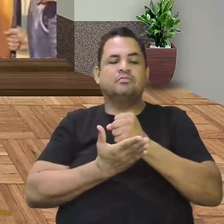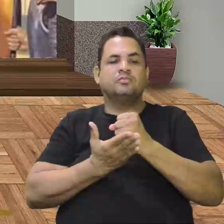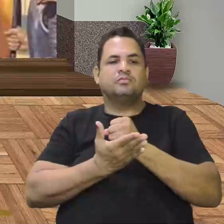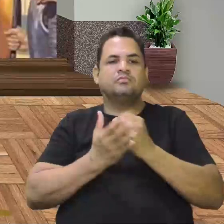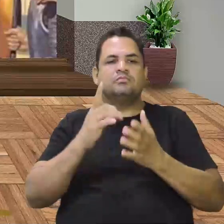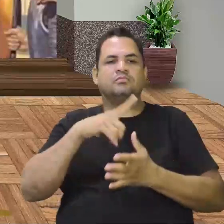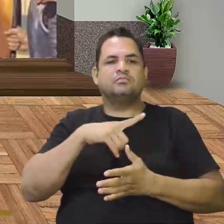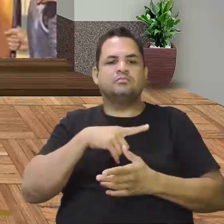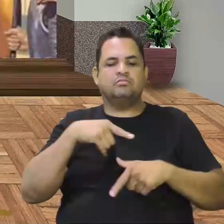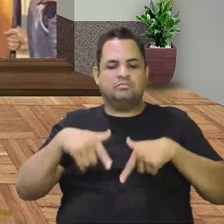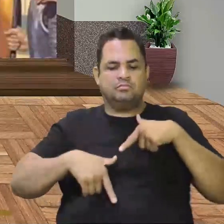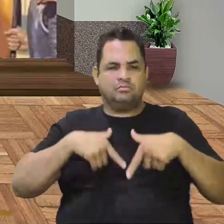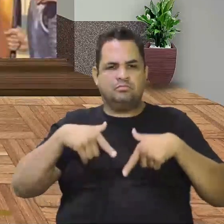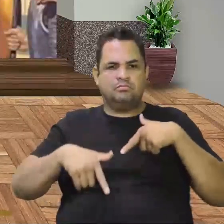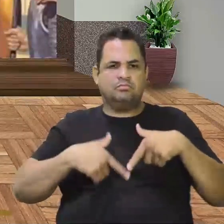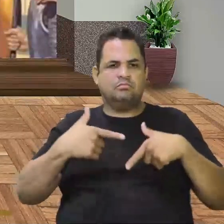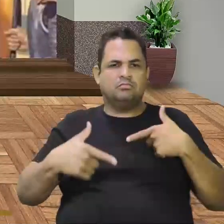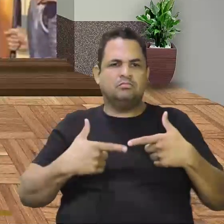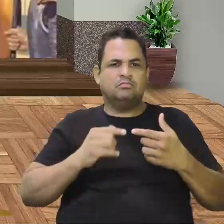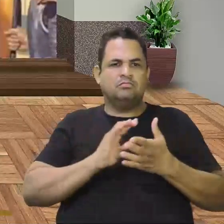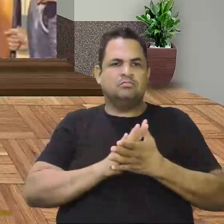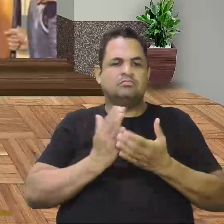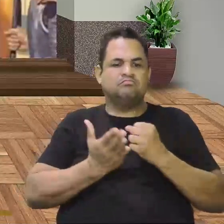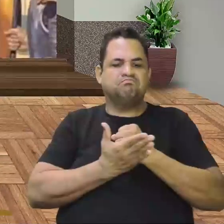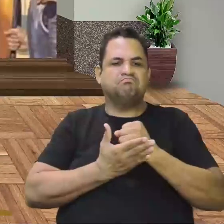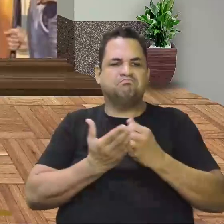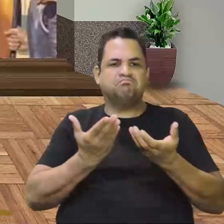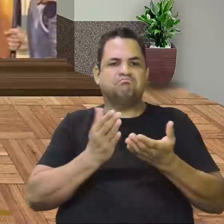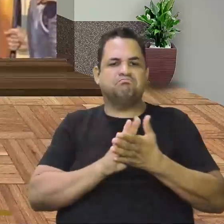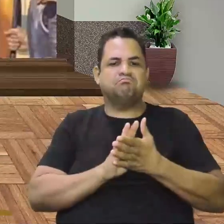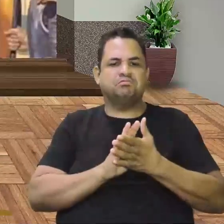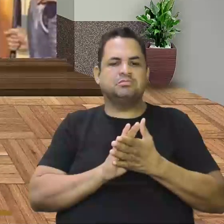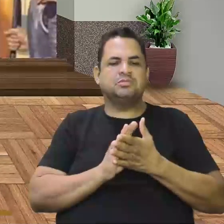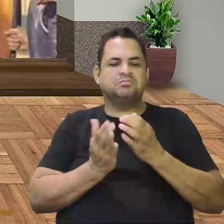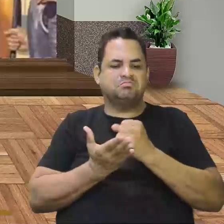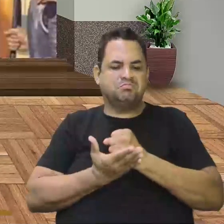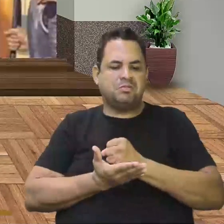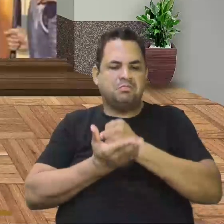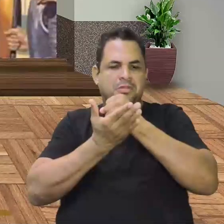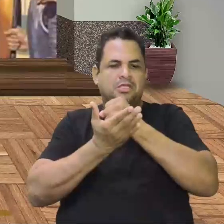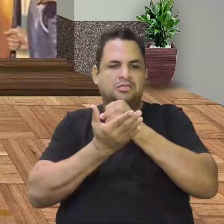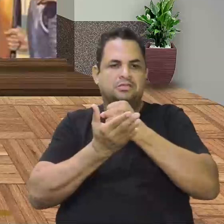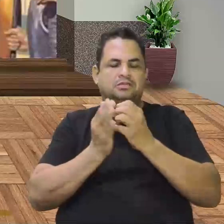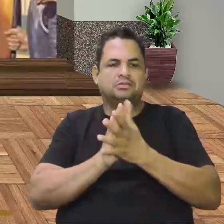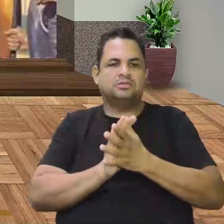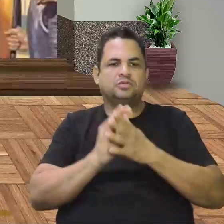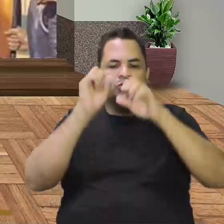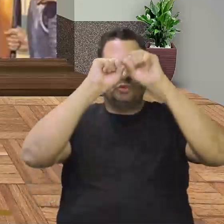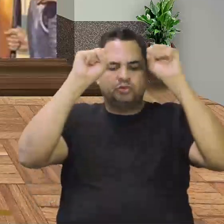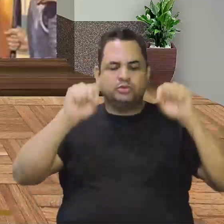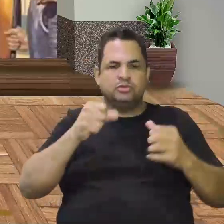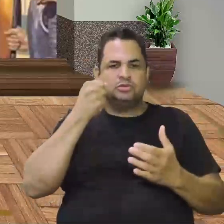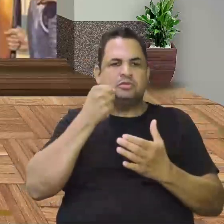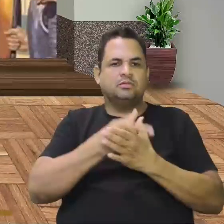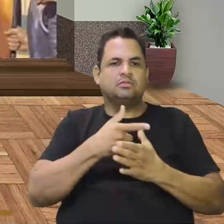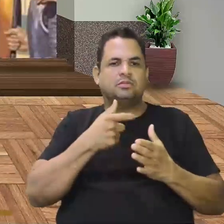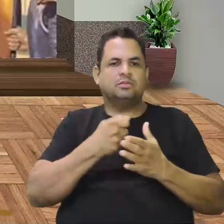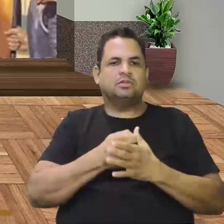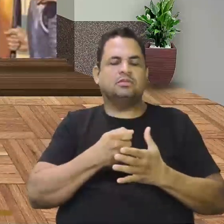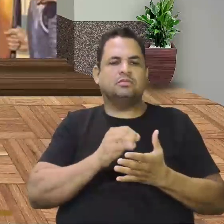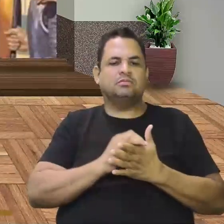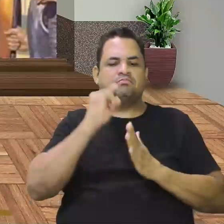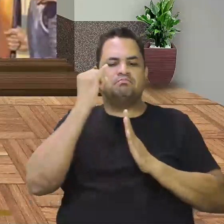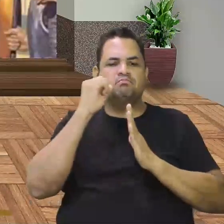existem trabalhadores que sustentam esse sistema. Nós pagamos imposto de renda.